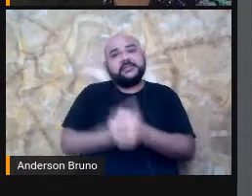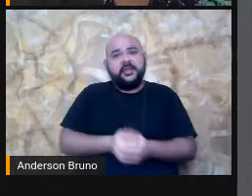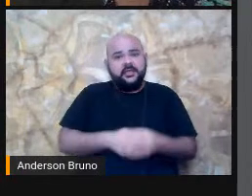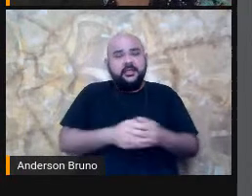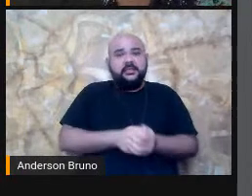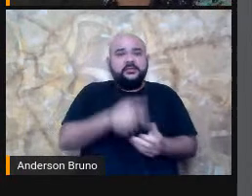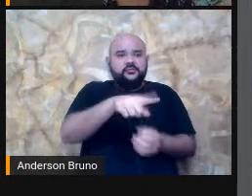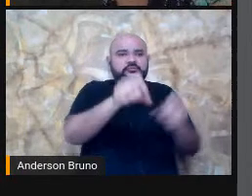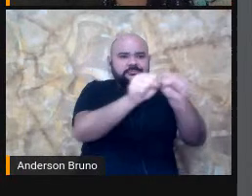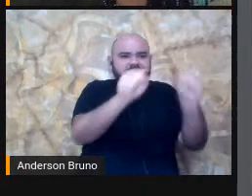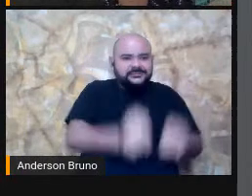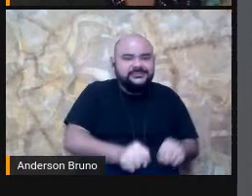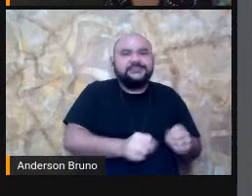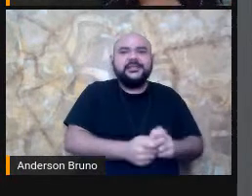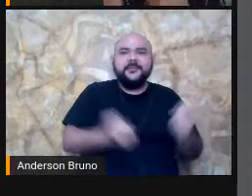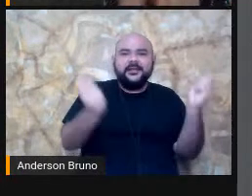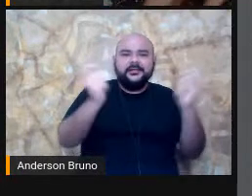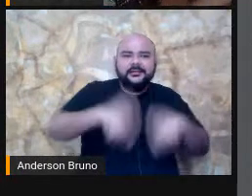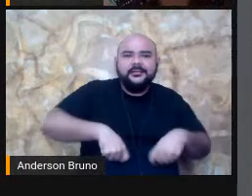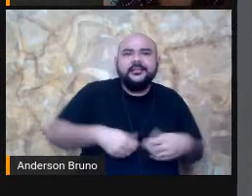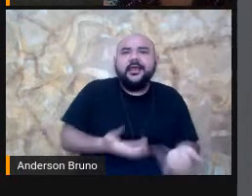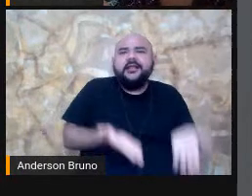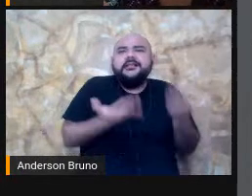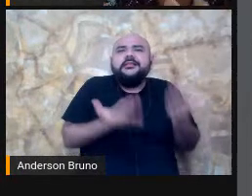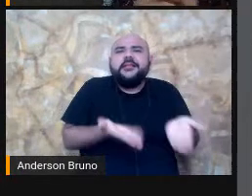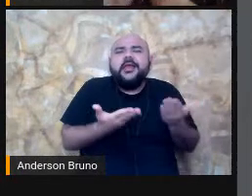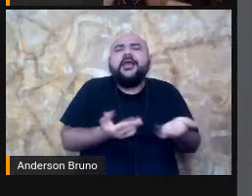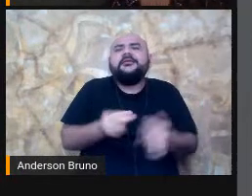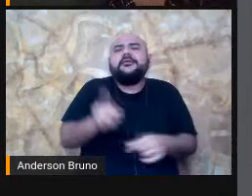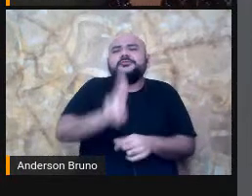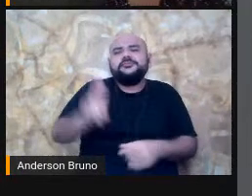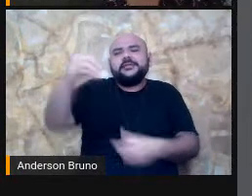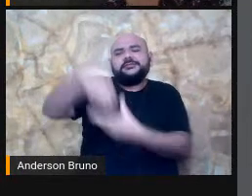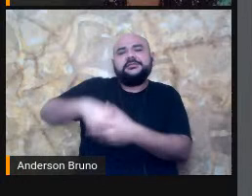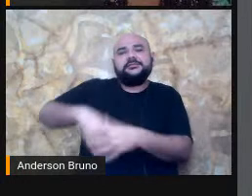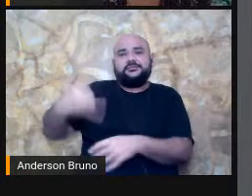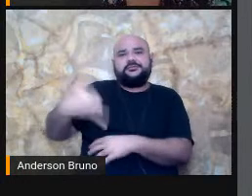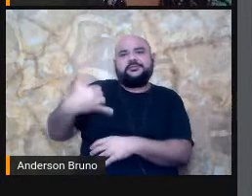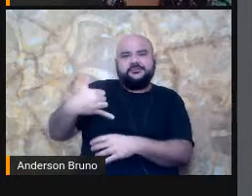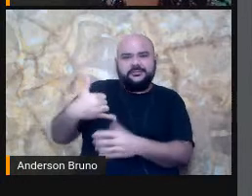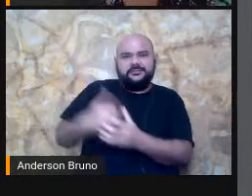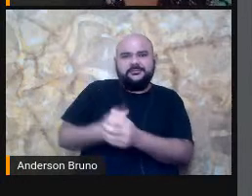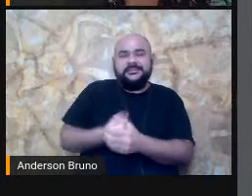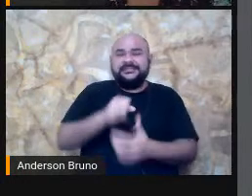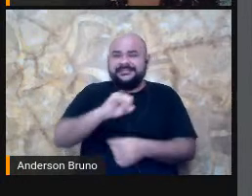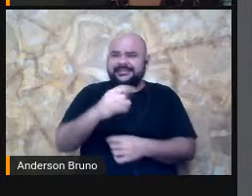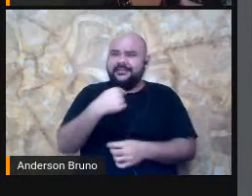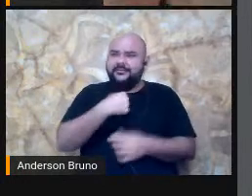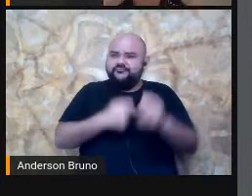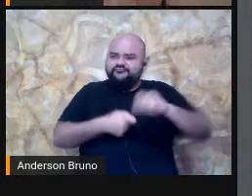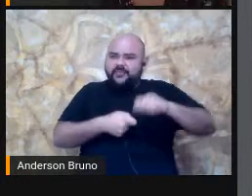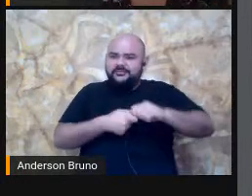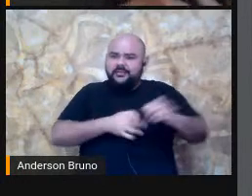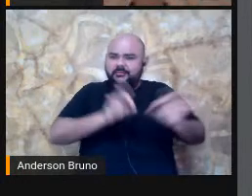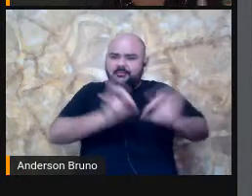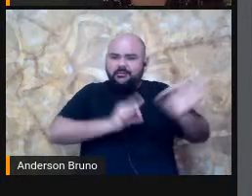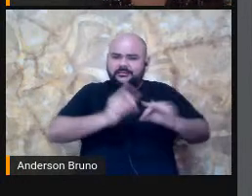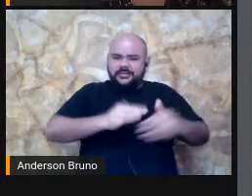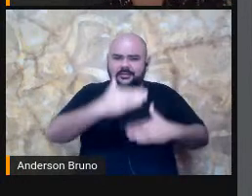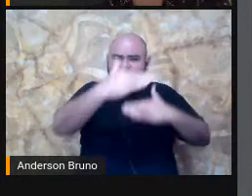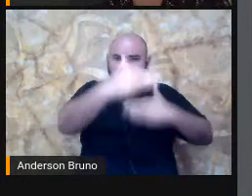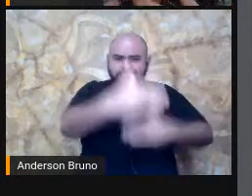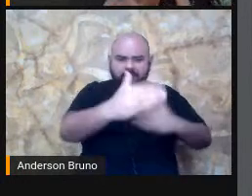Realmente utilizar Né, se eu for fazer Prancha de papel Como que eu vou Organizar isso E só